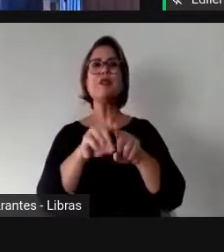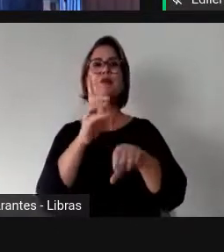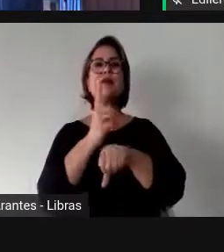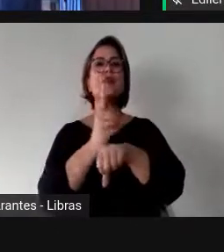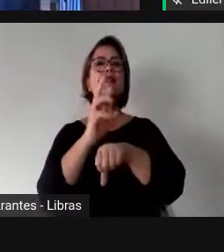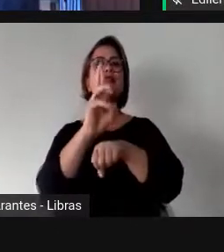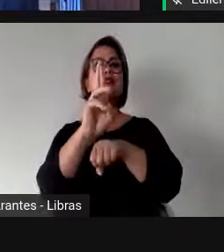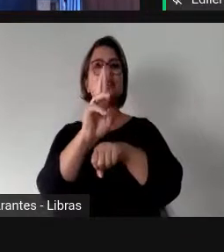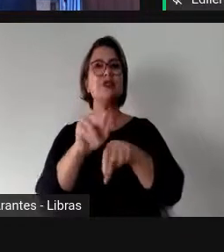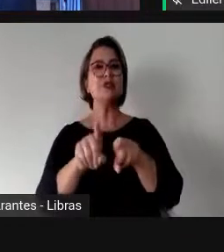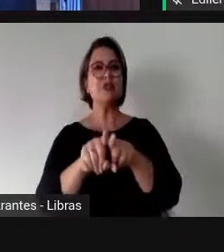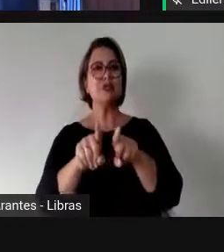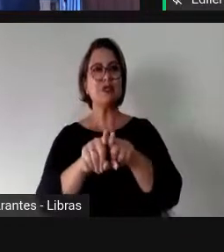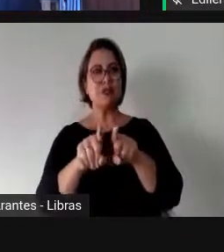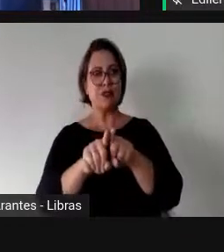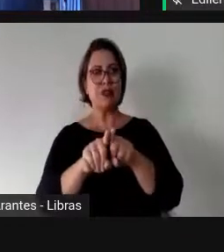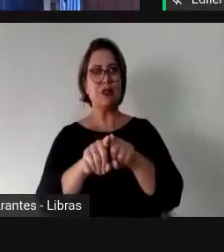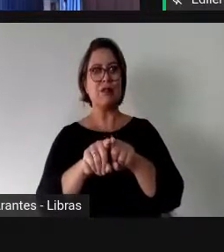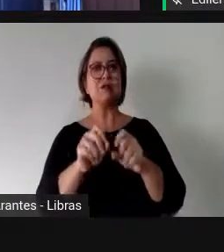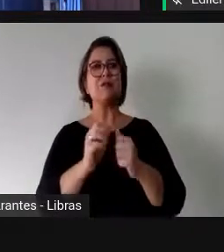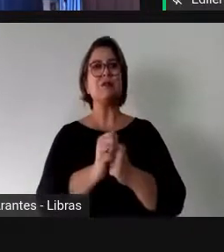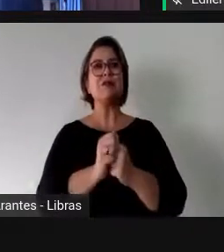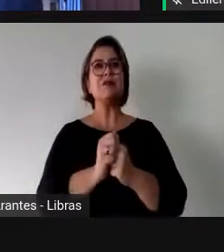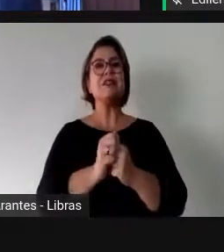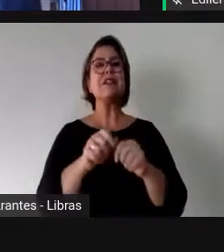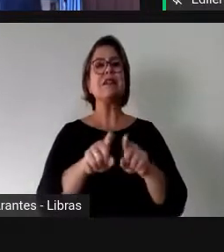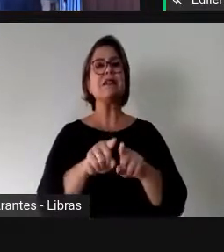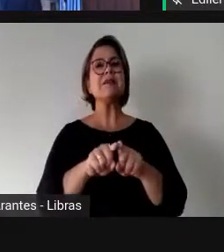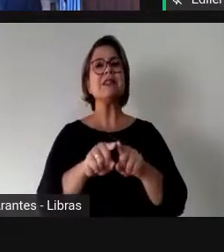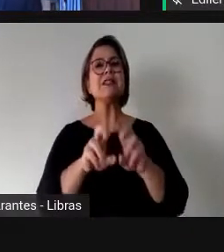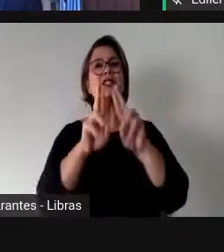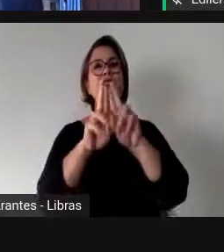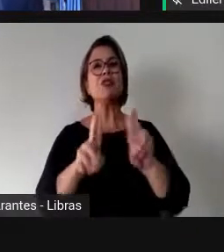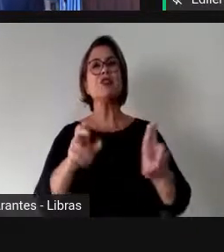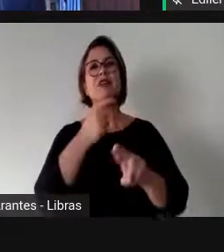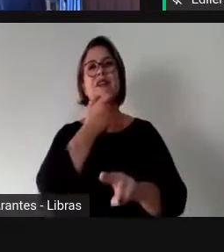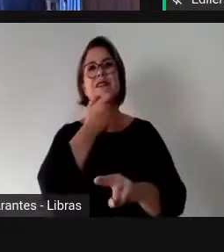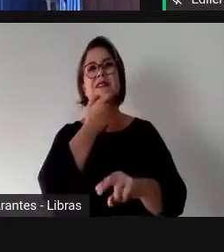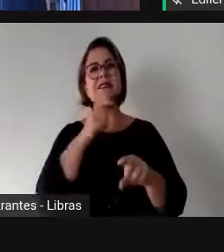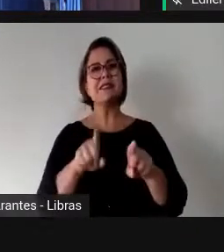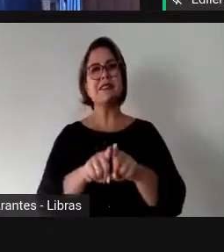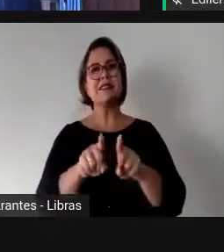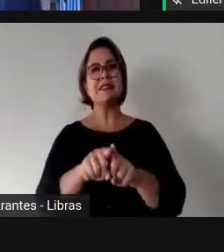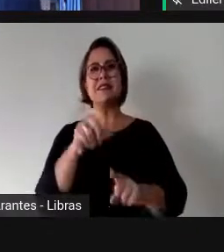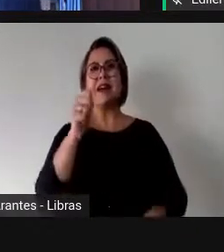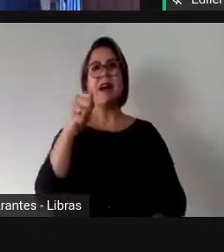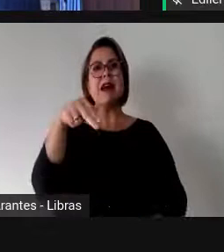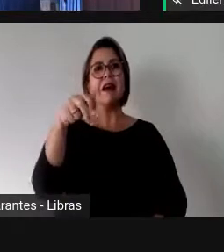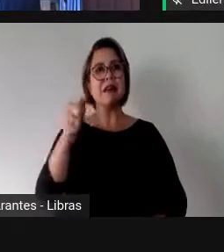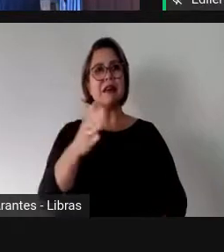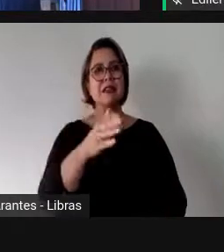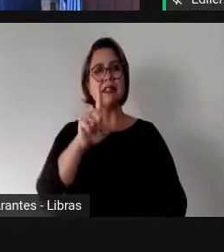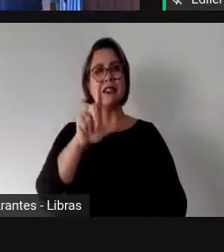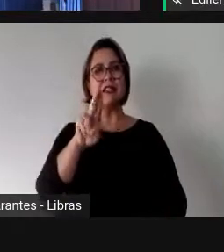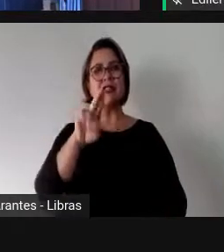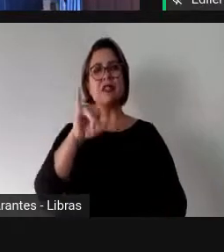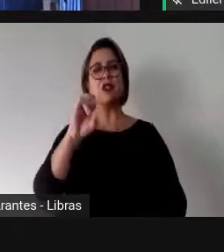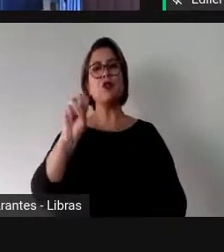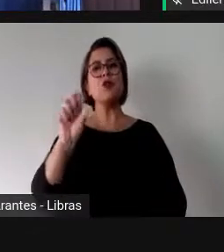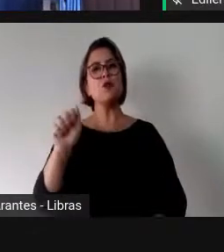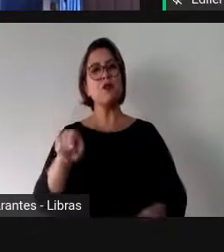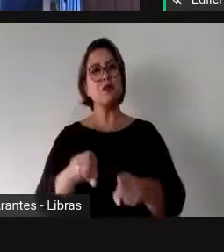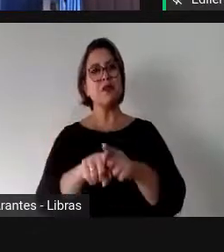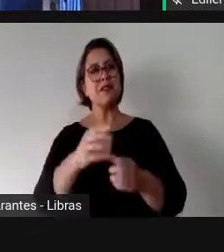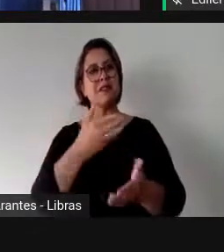Universidade de Essex, na Inglaterra. E recebemos Ana Luísa Baques, que é nossa colega de trabalho